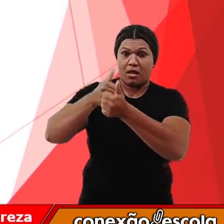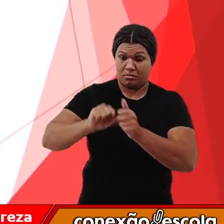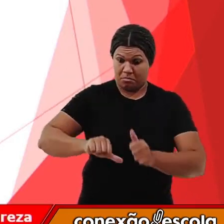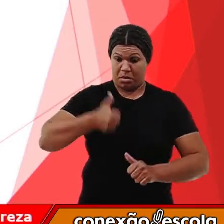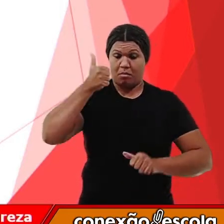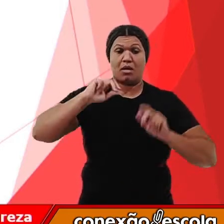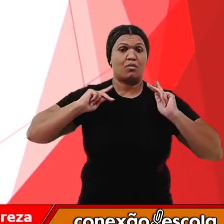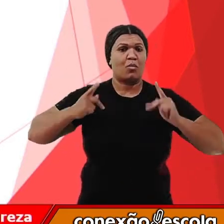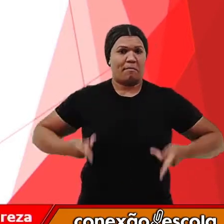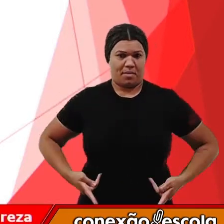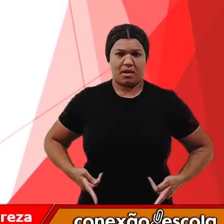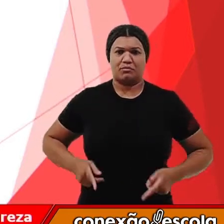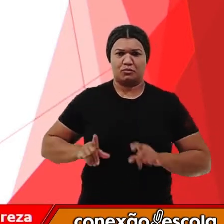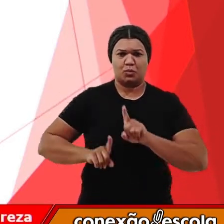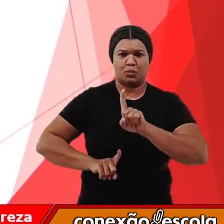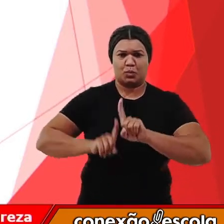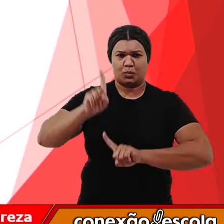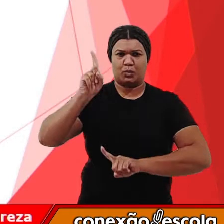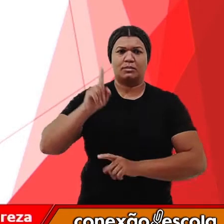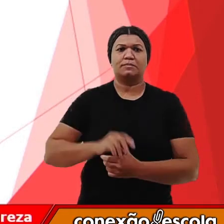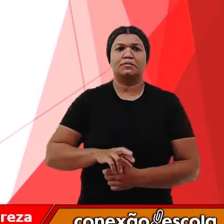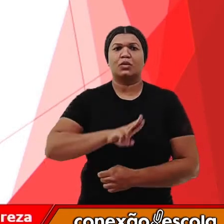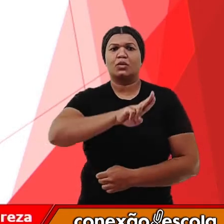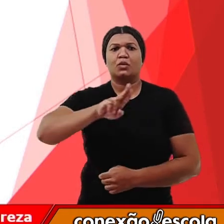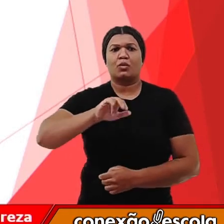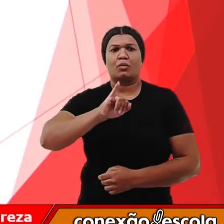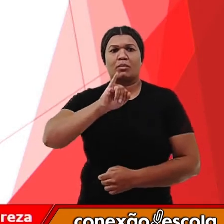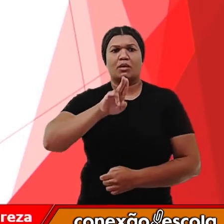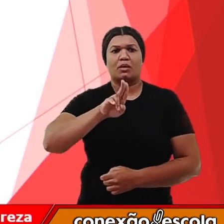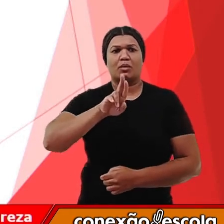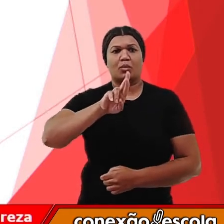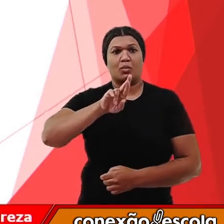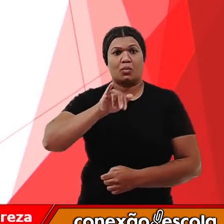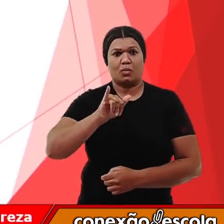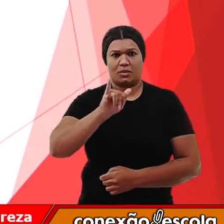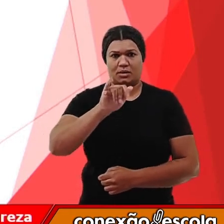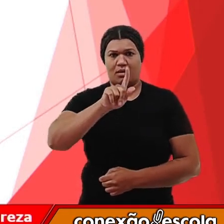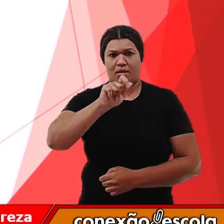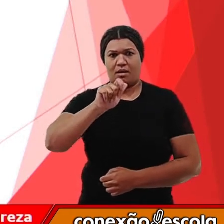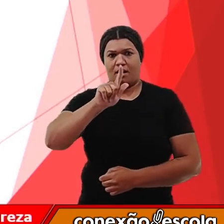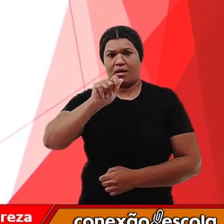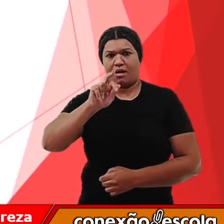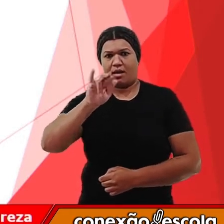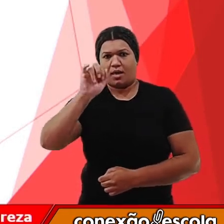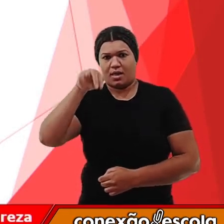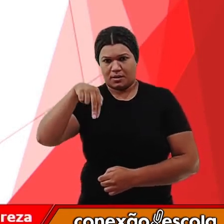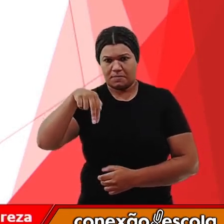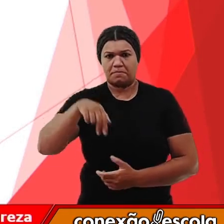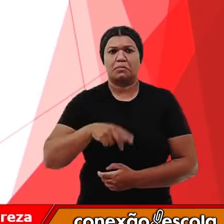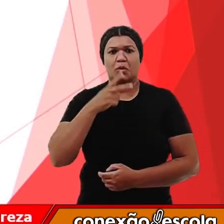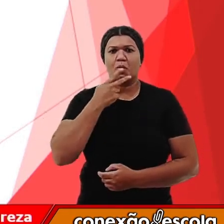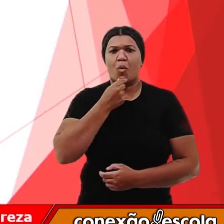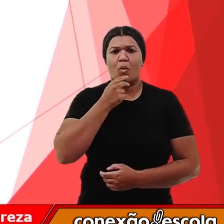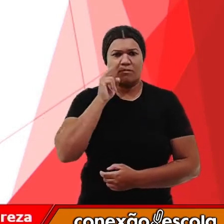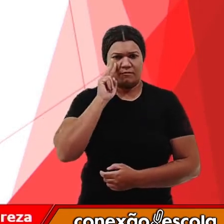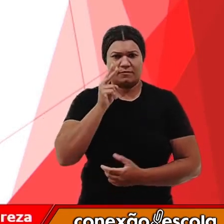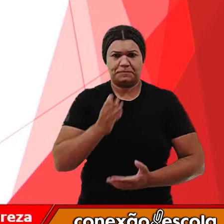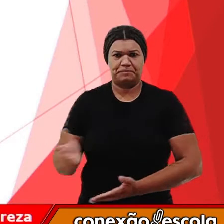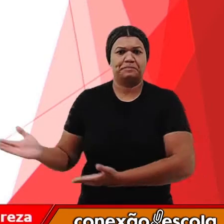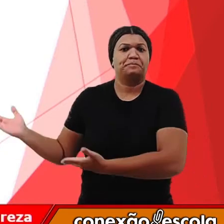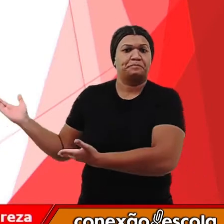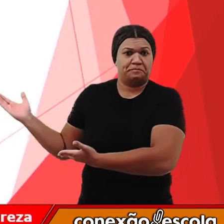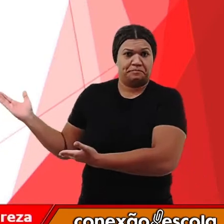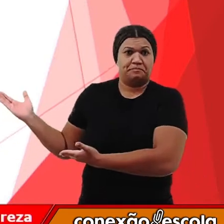fez isso, chamado Yuri Gagarin. Esse cosmonauta, que é esse senhor da foto,